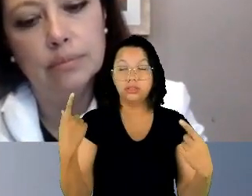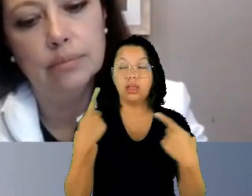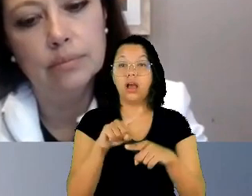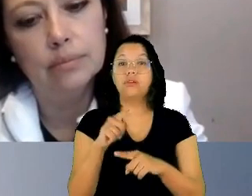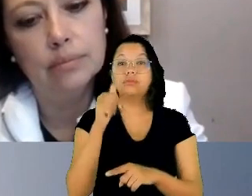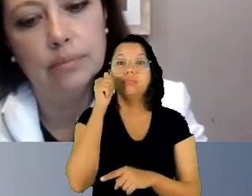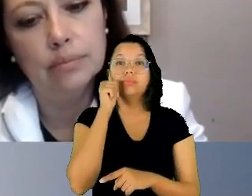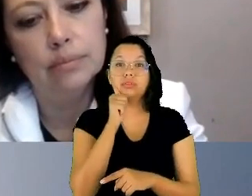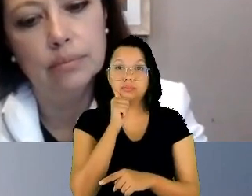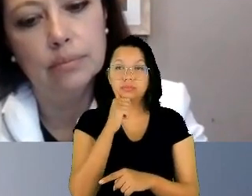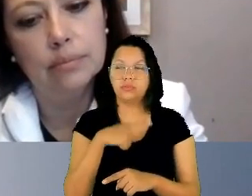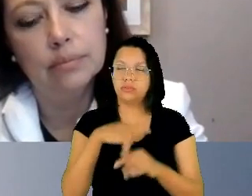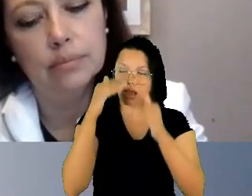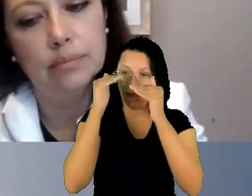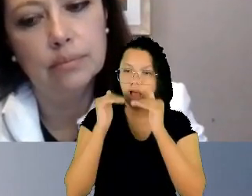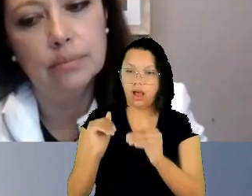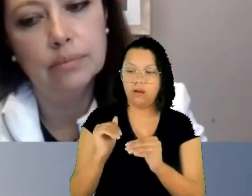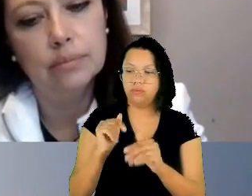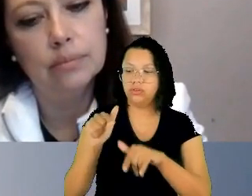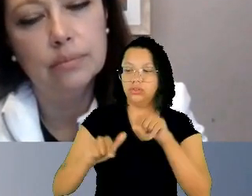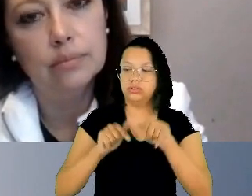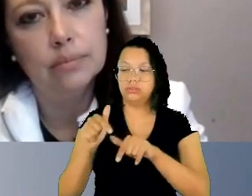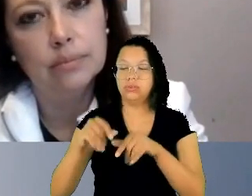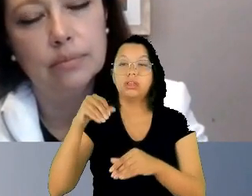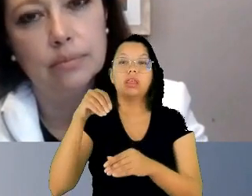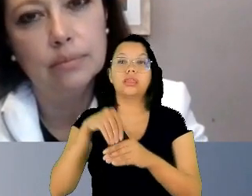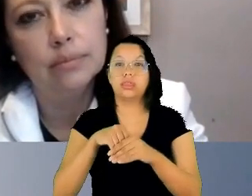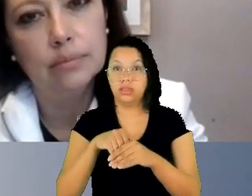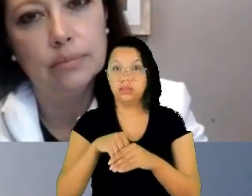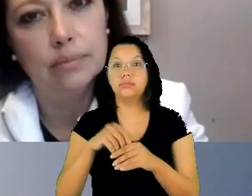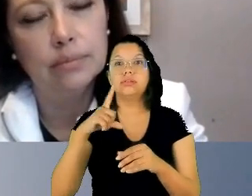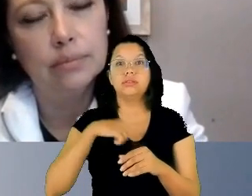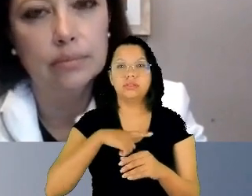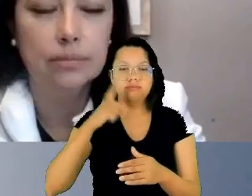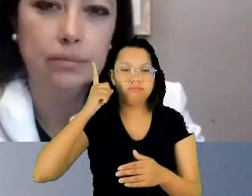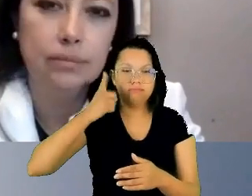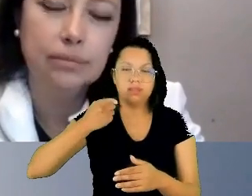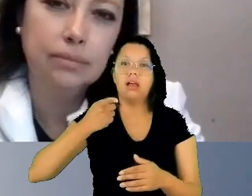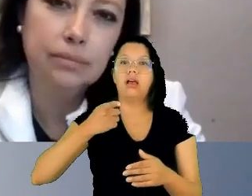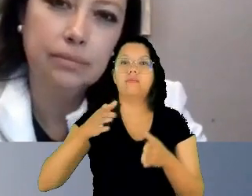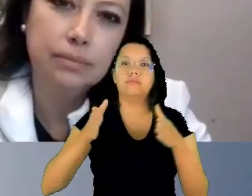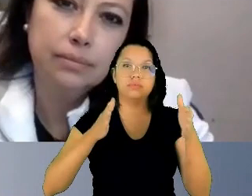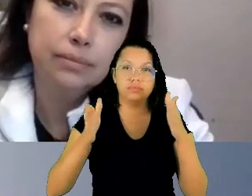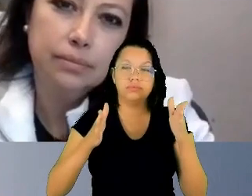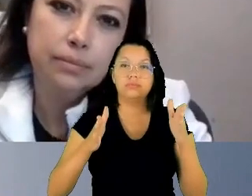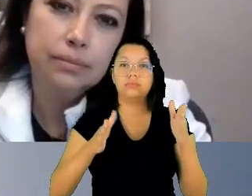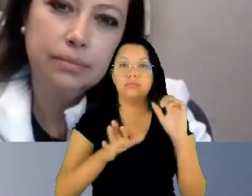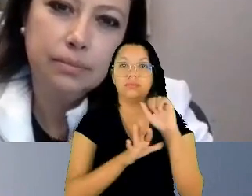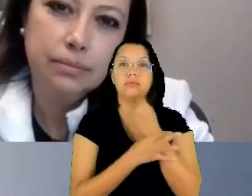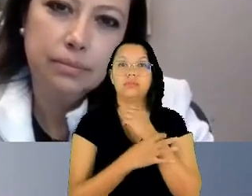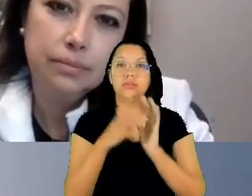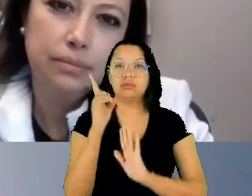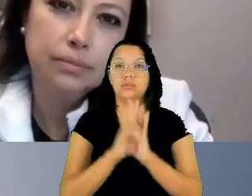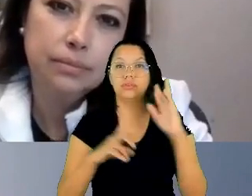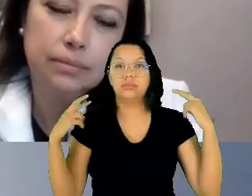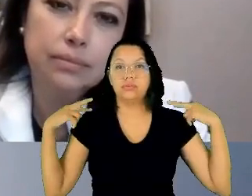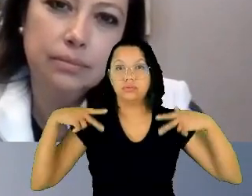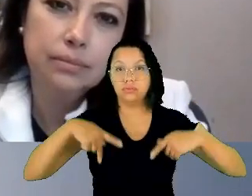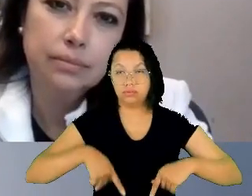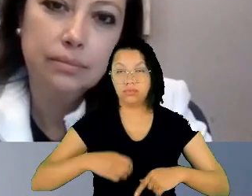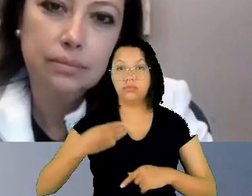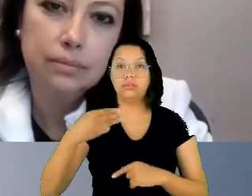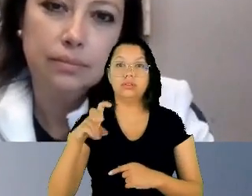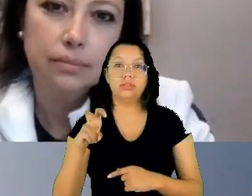tem por mandato proteger e promover os direitos humanos nos 35 países do hemisfério. América do Norte, Central,